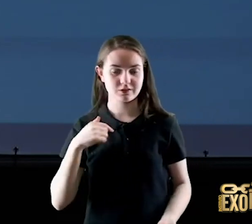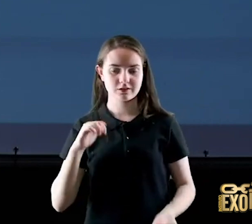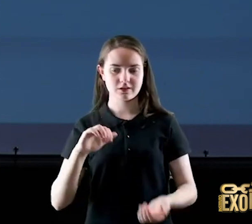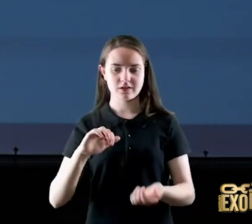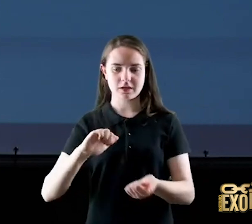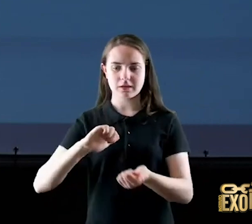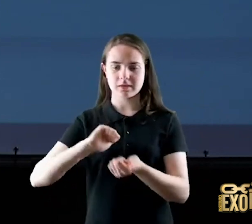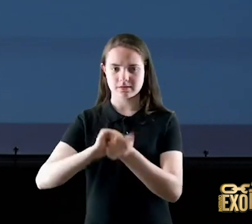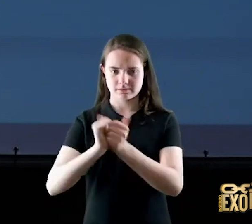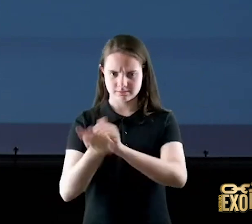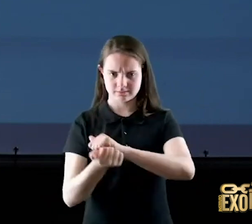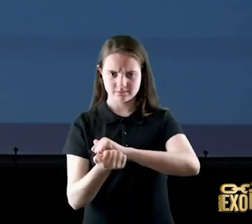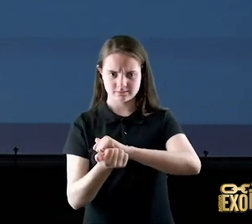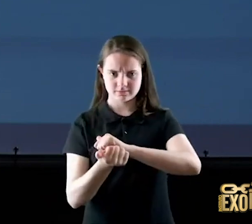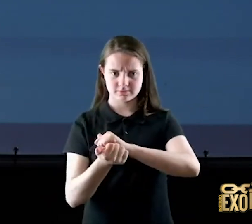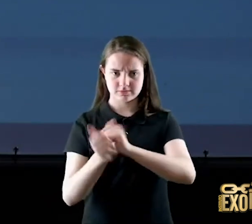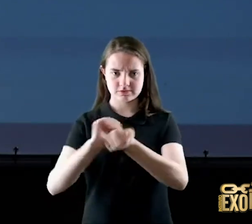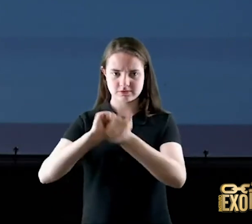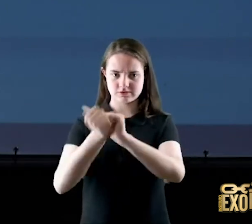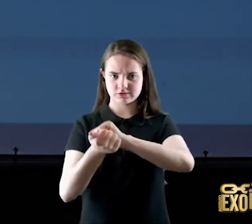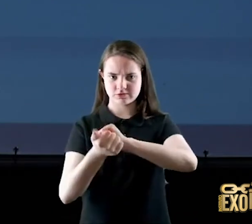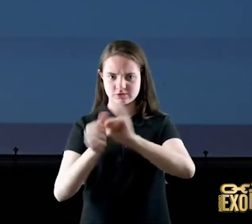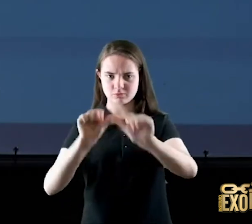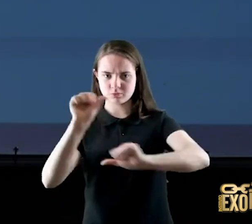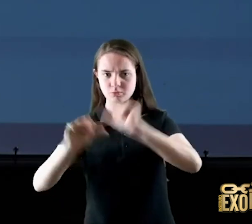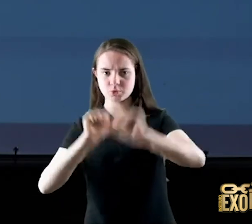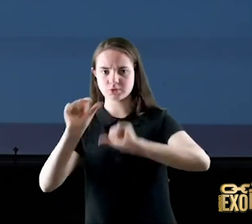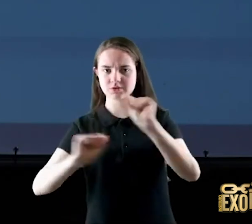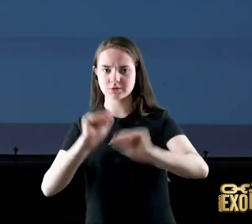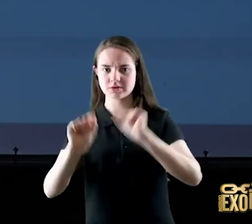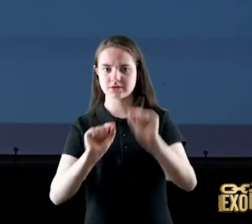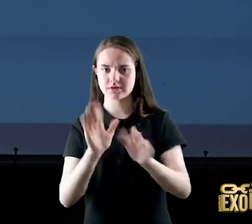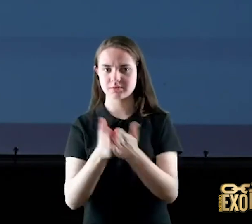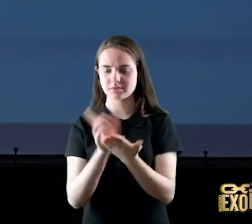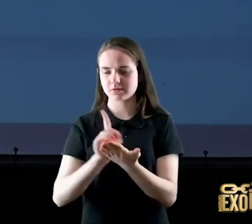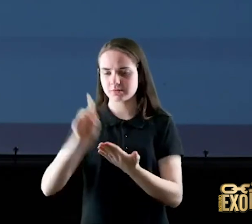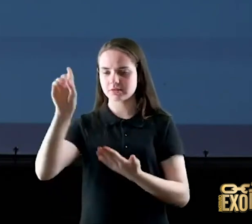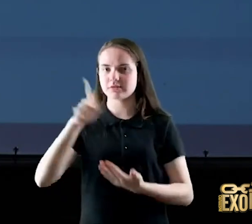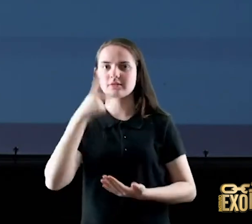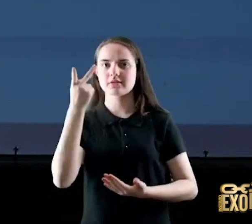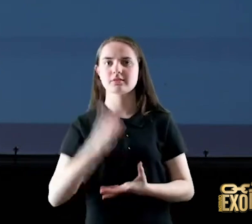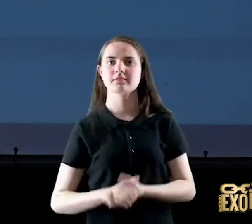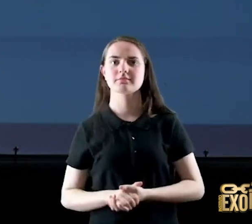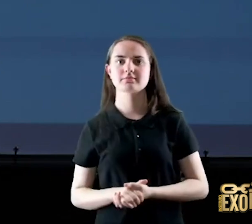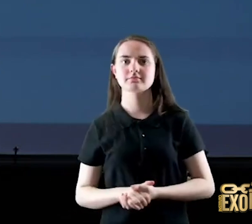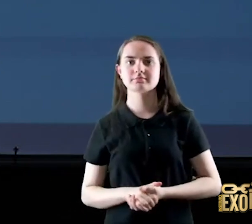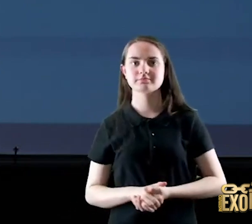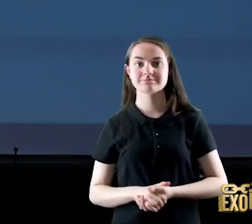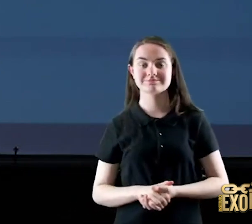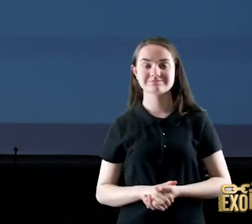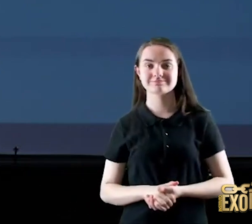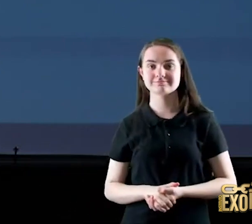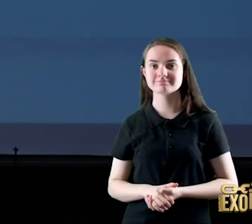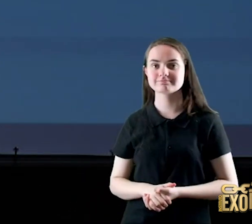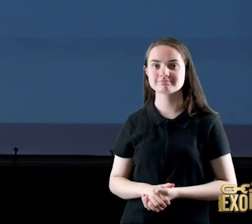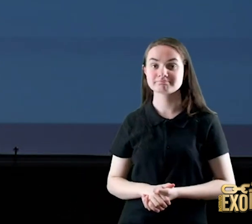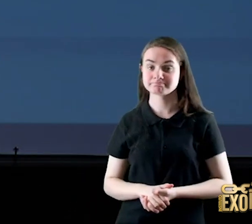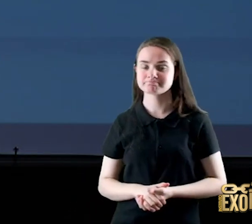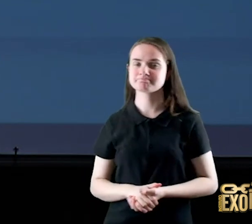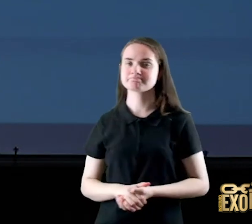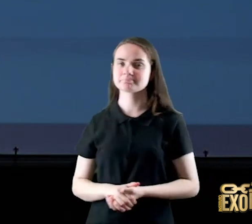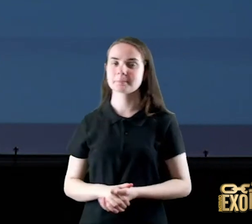diz se andarem nos seus caminhos é gente que está contando com o favor de Deus